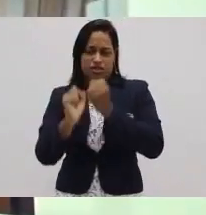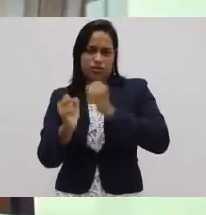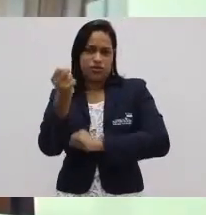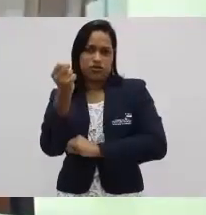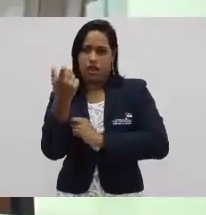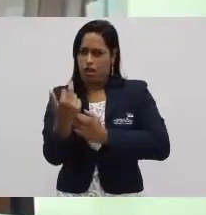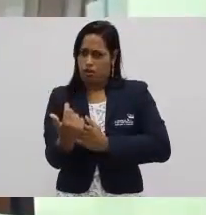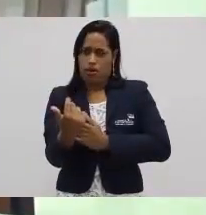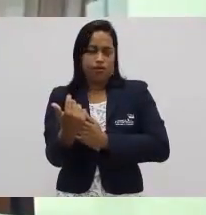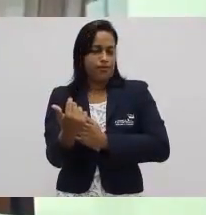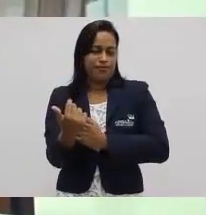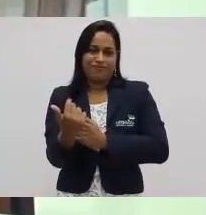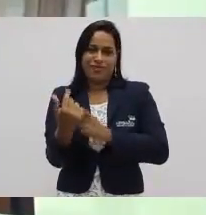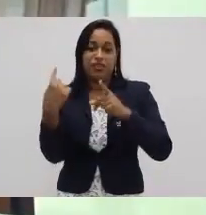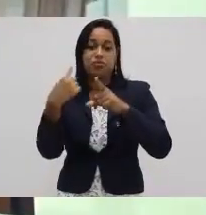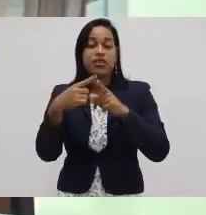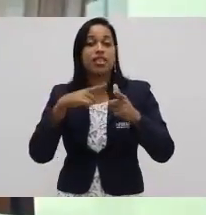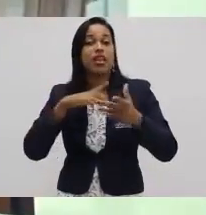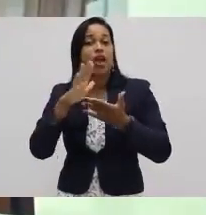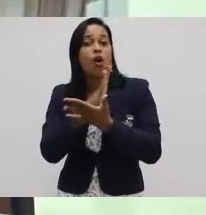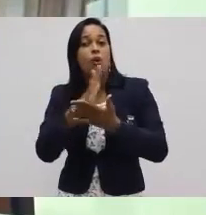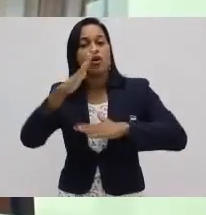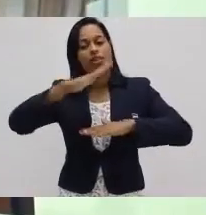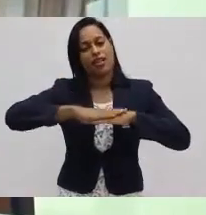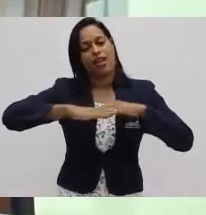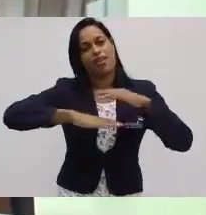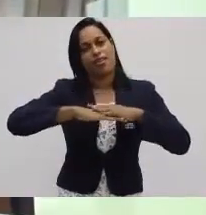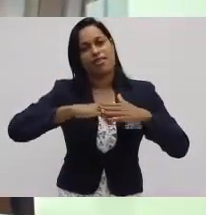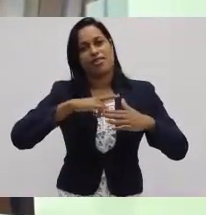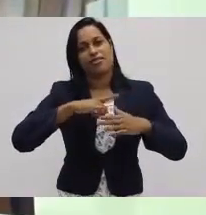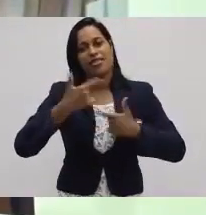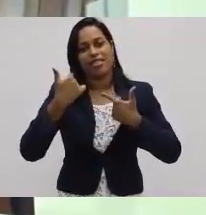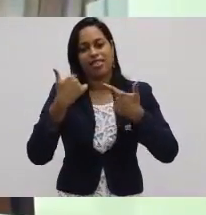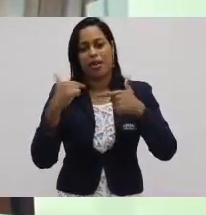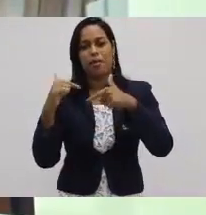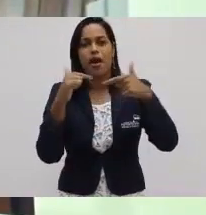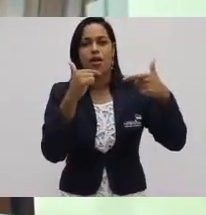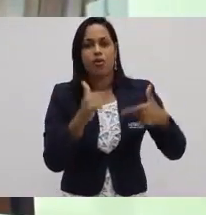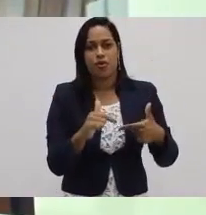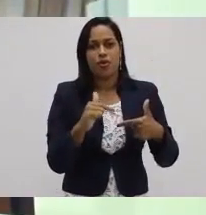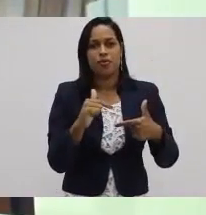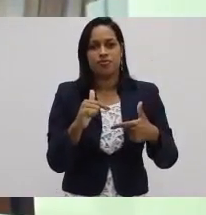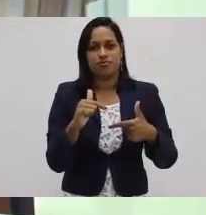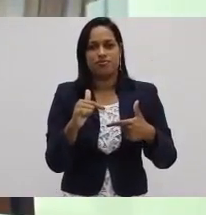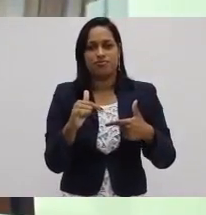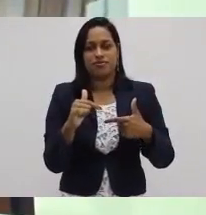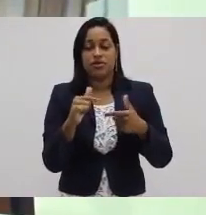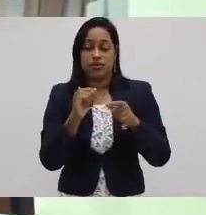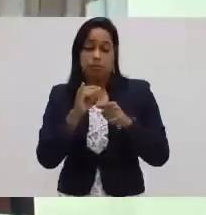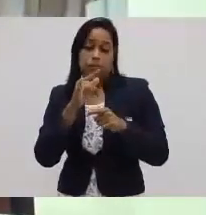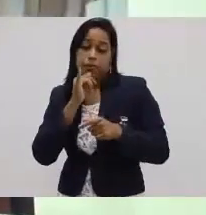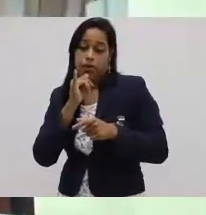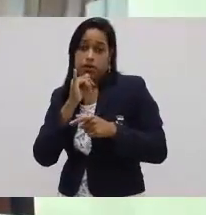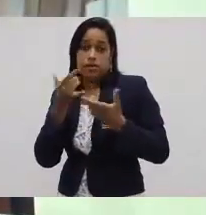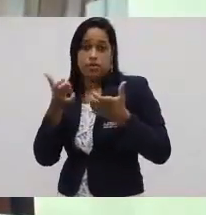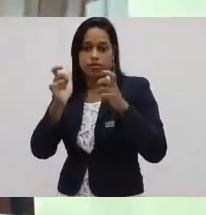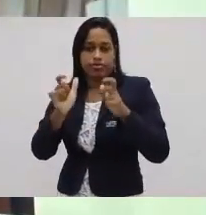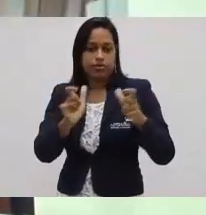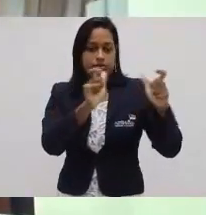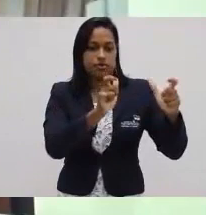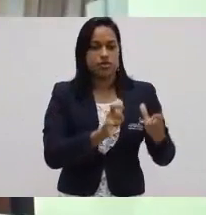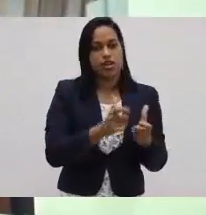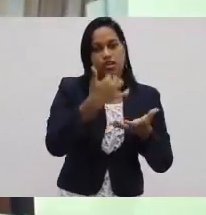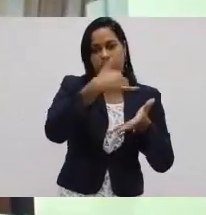Você pode ter técnicas e processos de produção em qualquer área da sua empresa. Seja realmente na área fabril, seja no